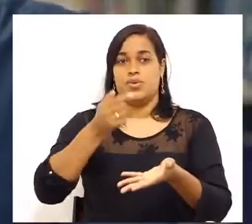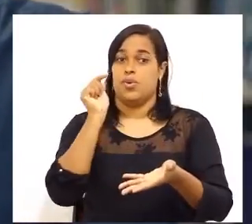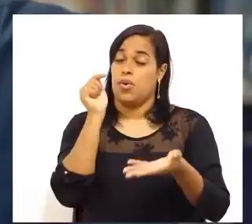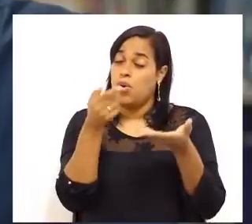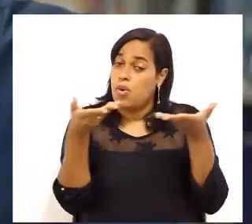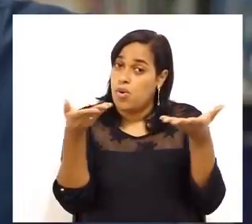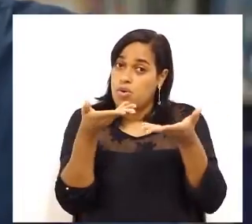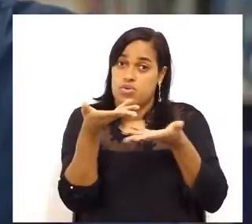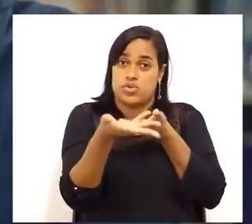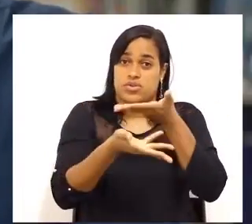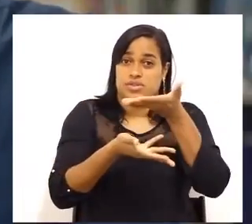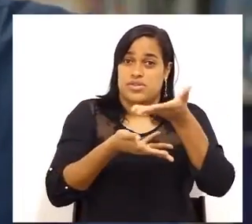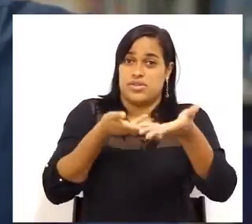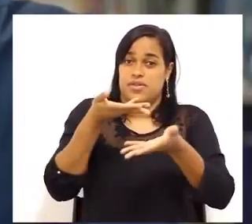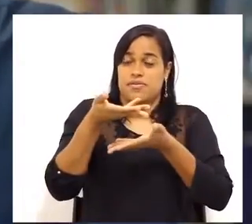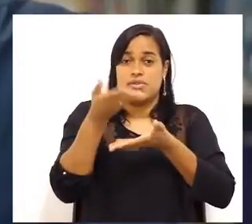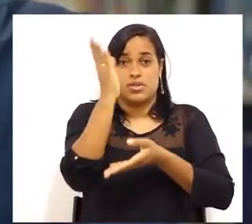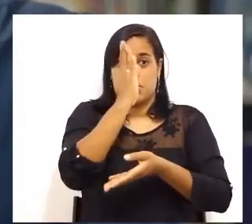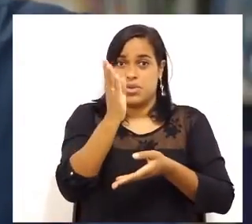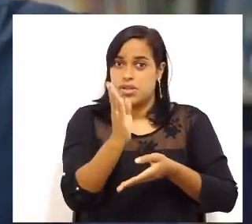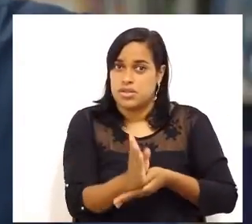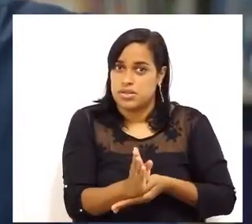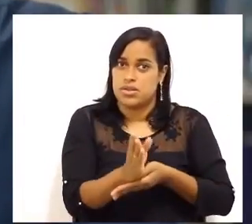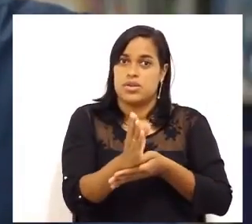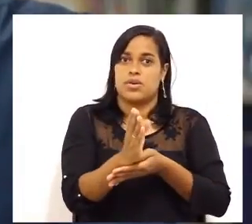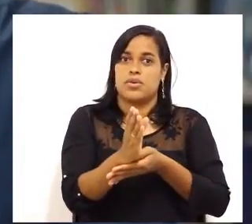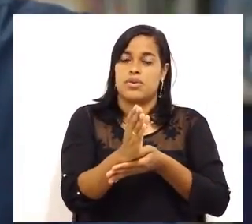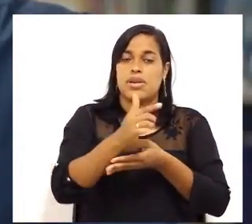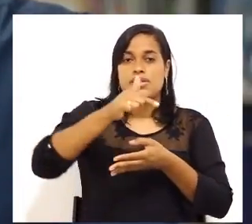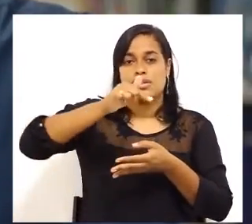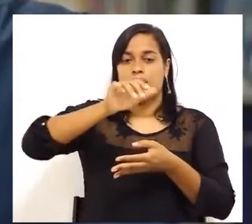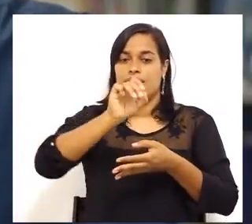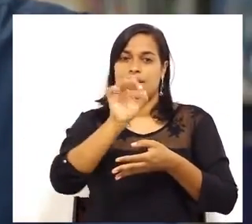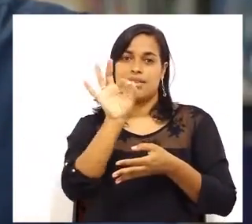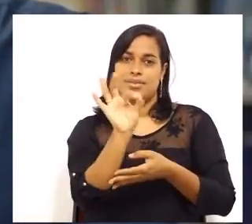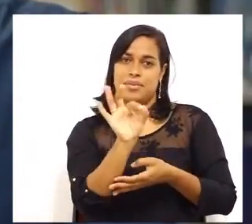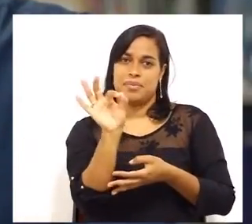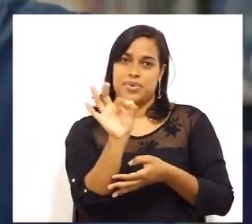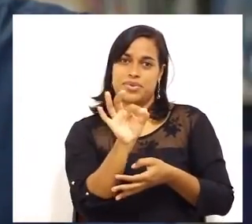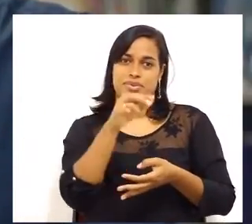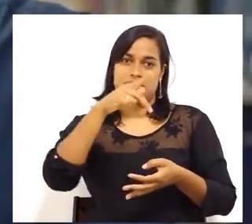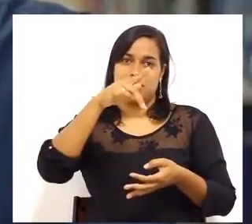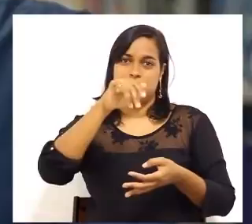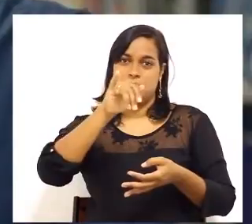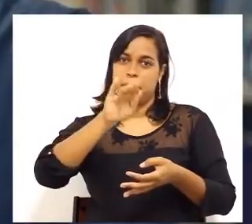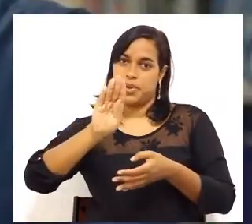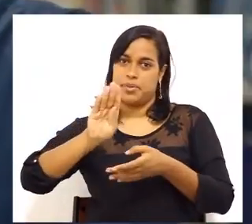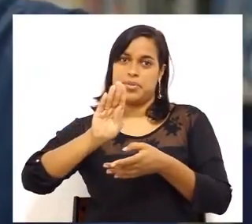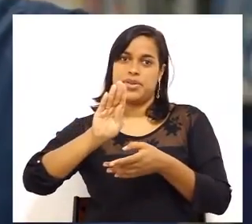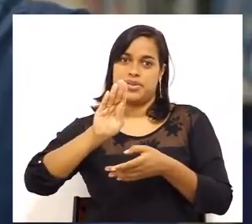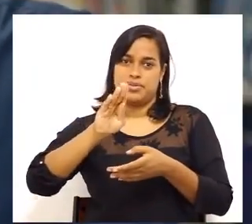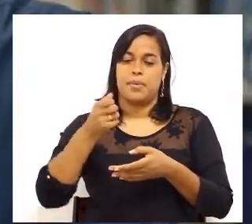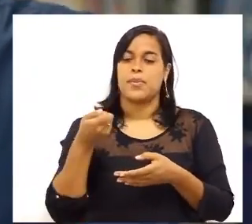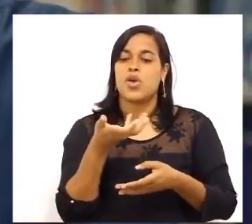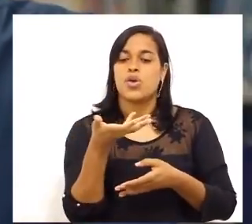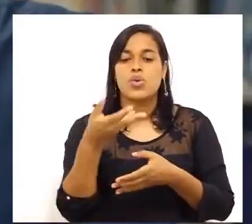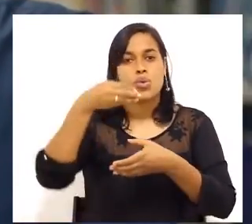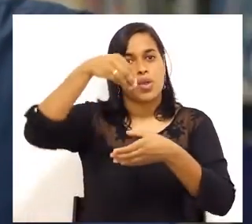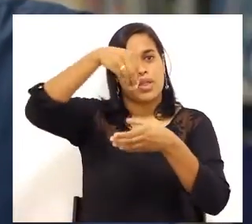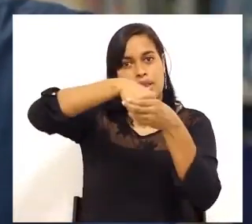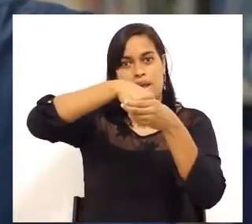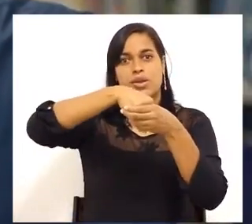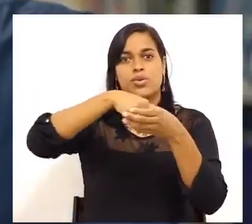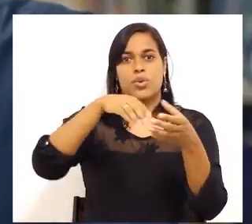serviços representam para o Brasil aproximadamente 70% do PIB, o produto interno bruto. Ou seja,